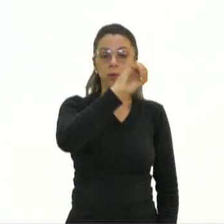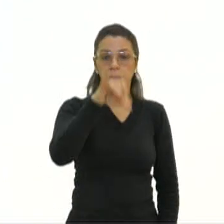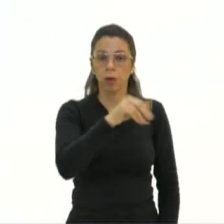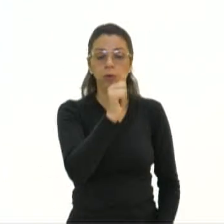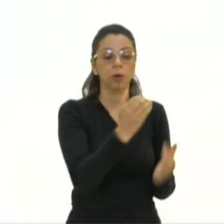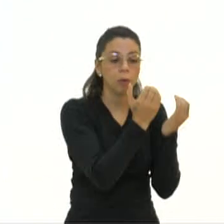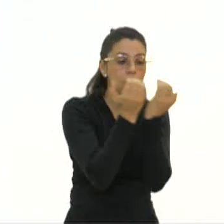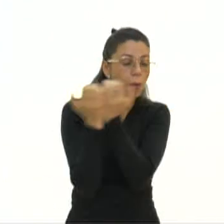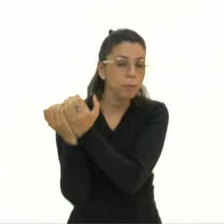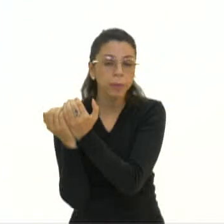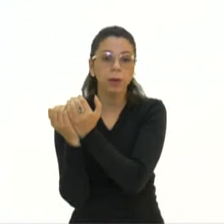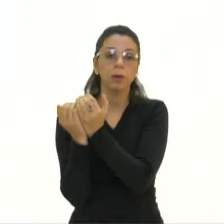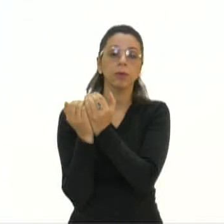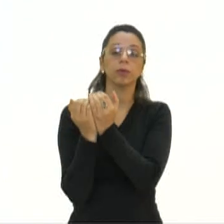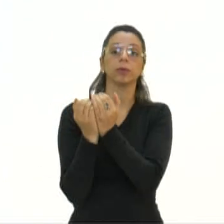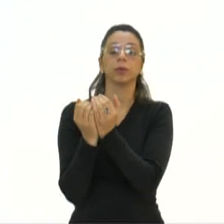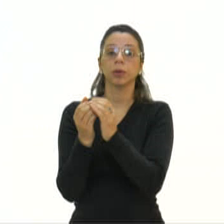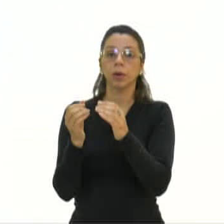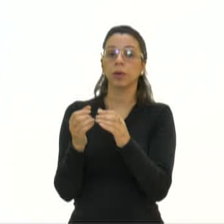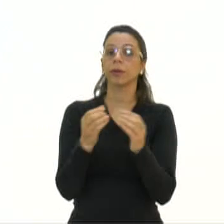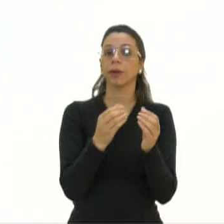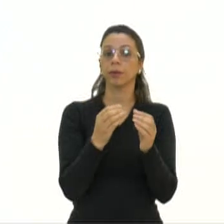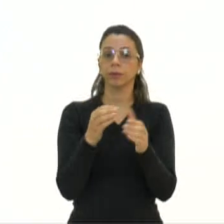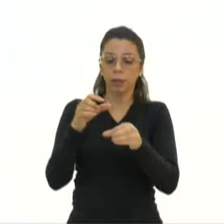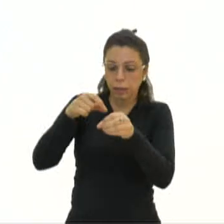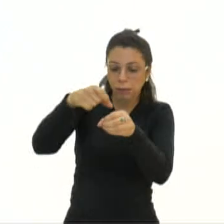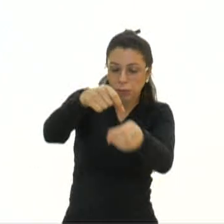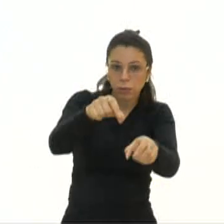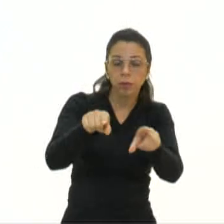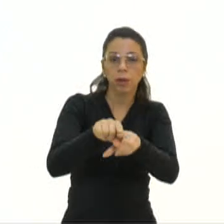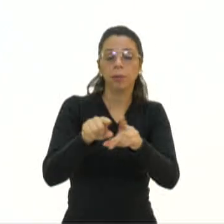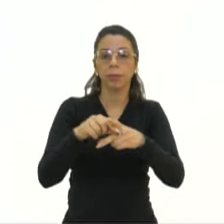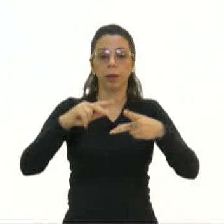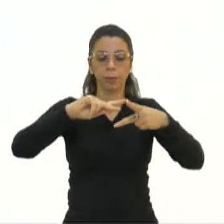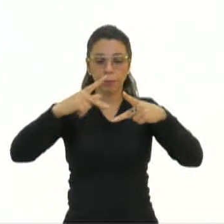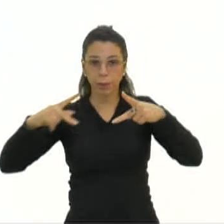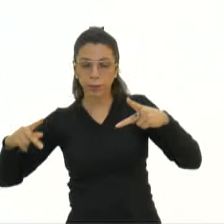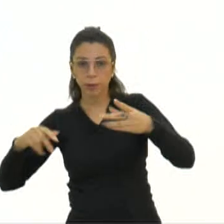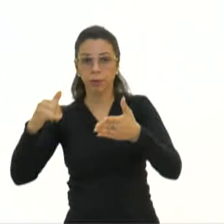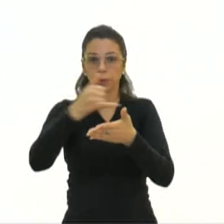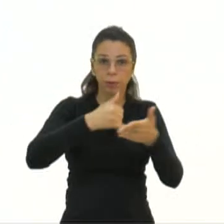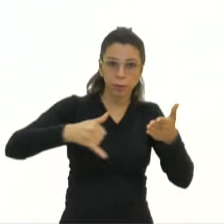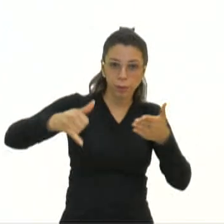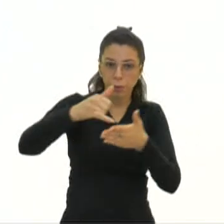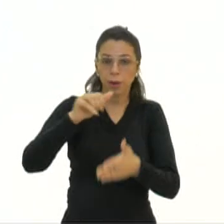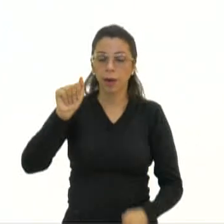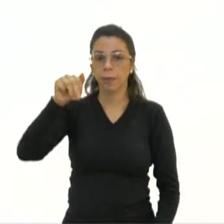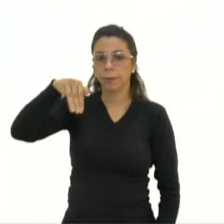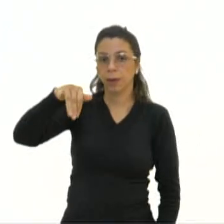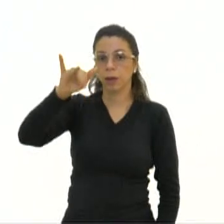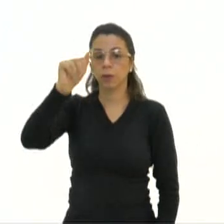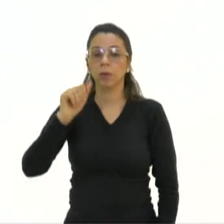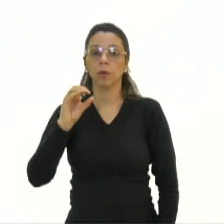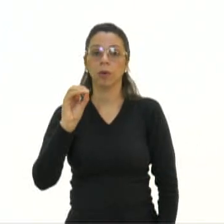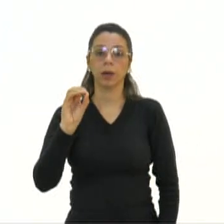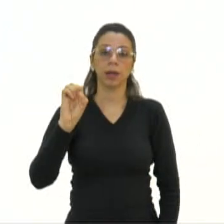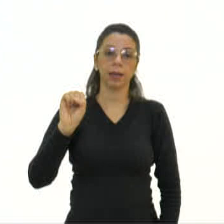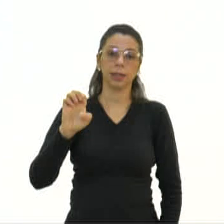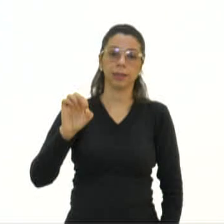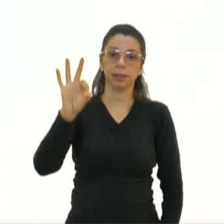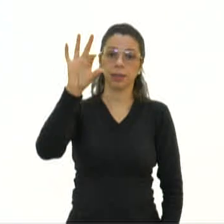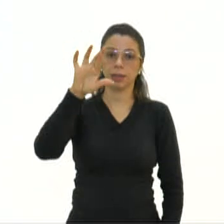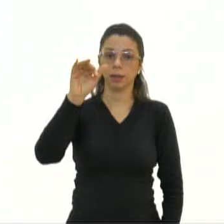Adicionados na forma natural do grão ou como proteína, gordura, óleo, amido ou extrato. Esses dois